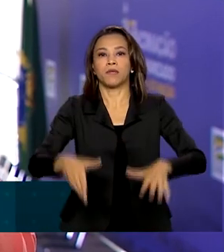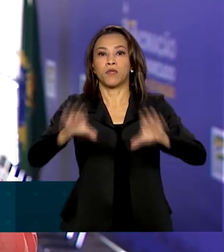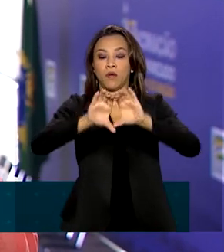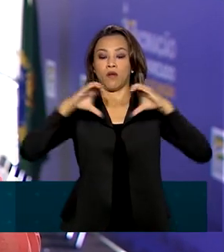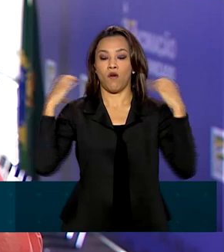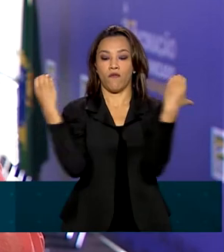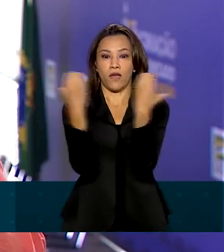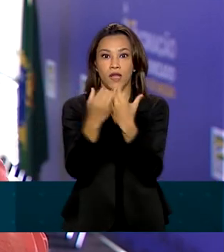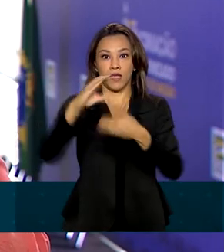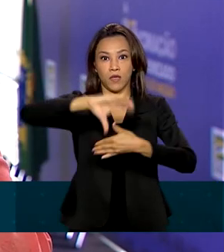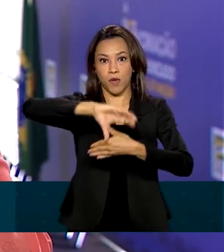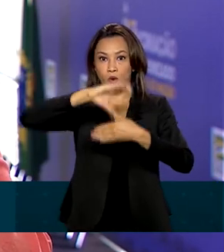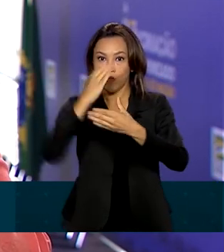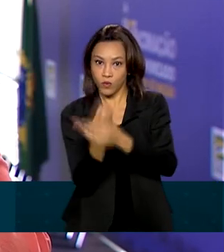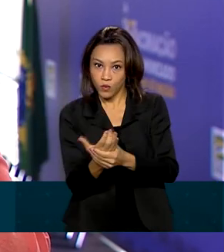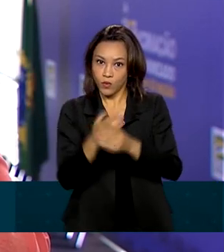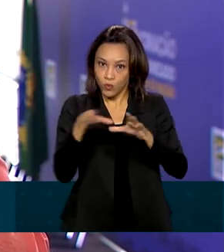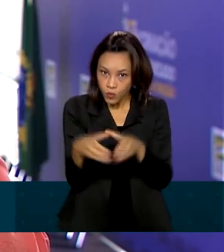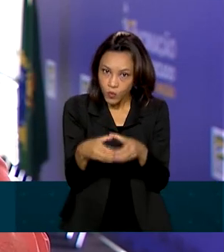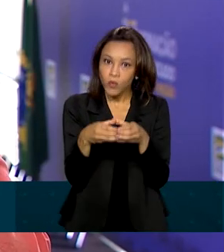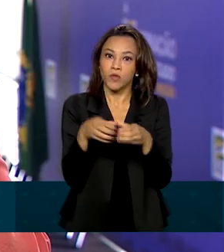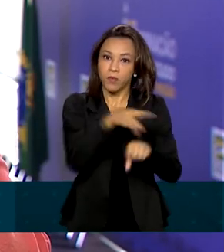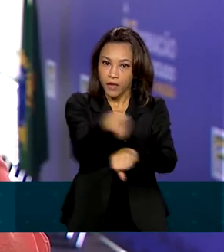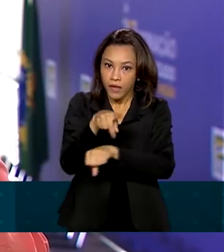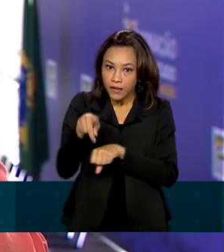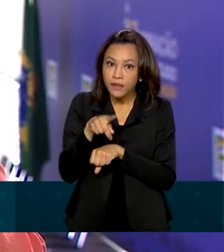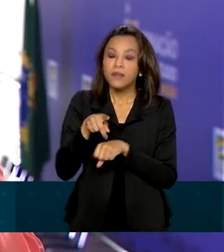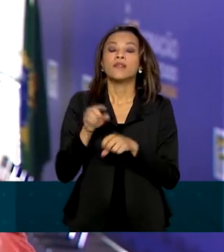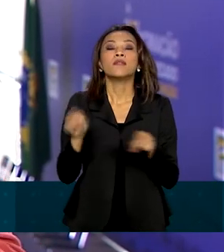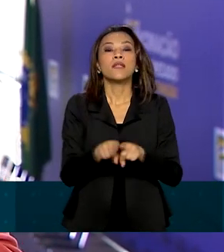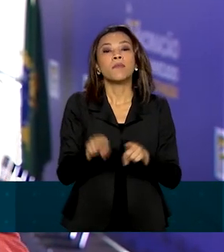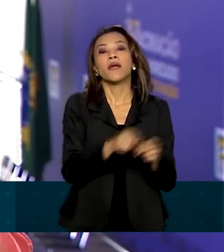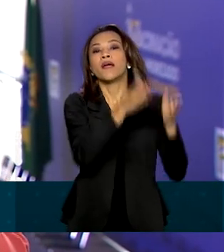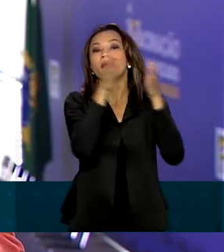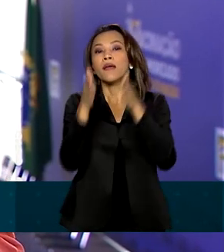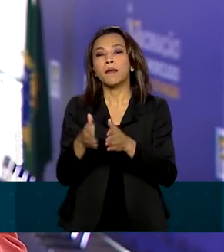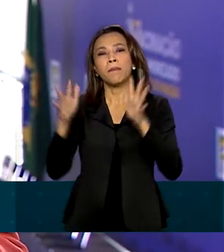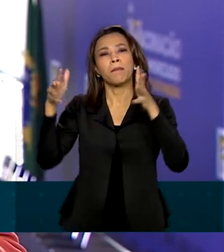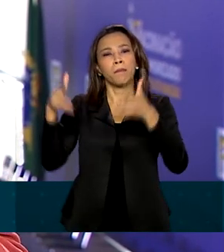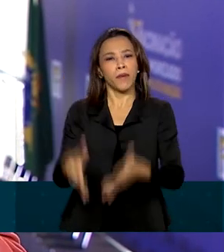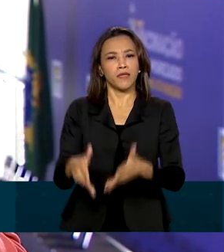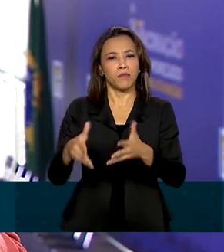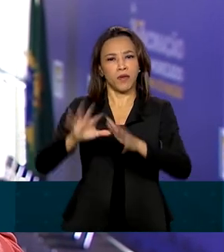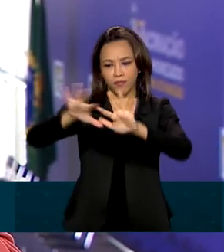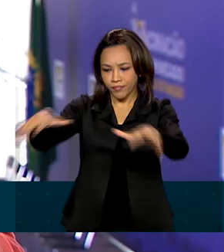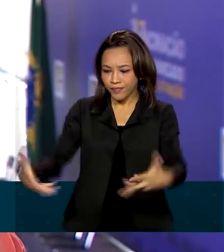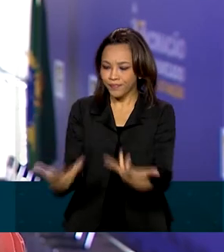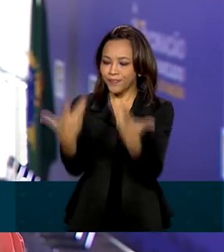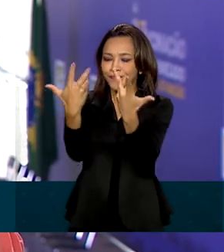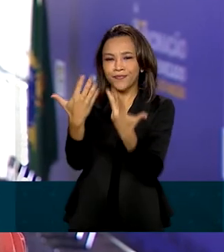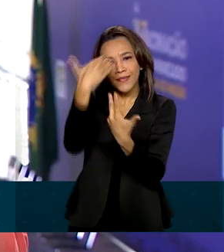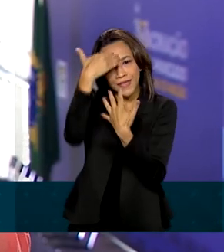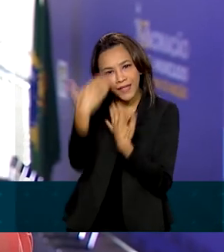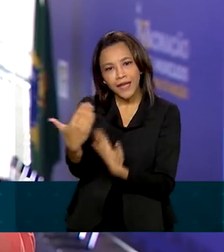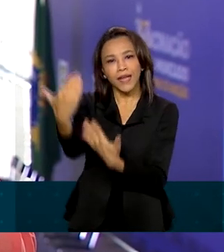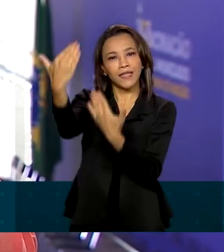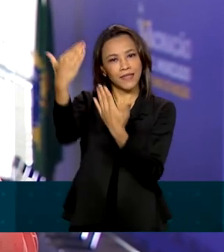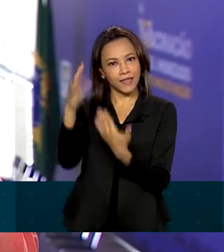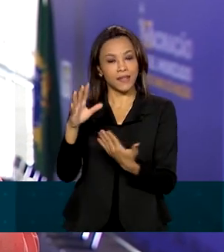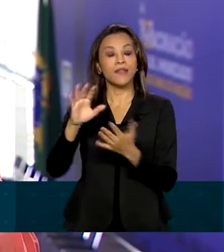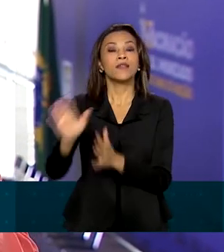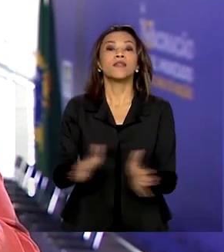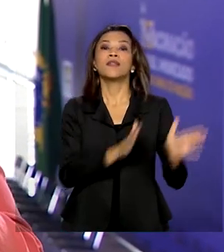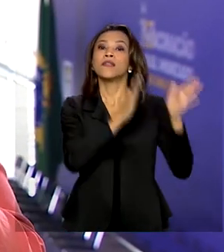do Mercosul, da Cúpula do Mercosul. Ele também vai participar de uma solenidade pelo dia de ação de graças e, por fim, ele vai